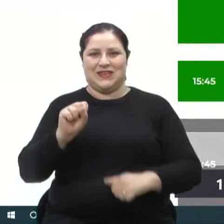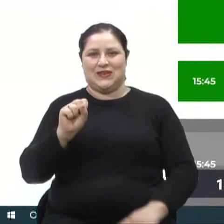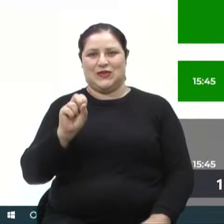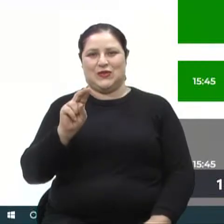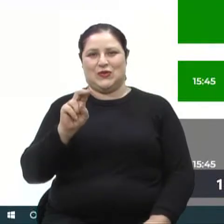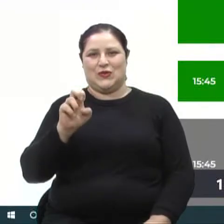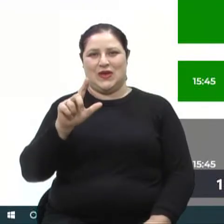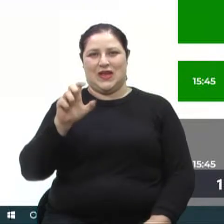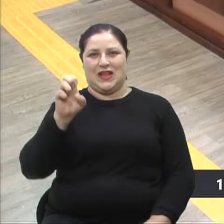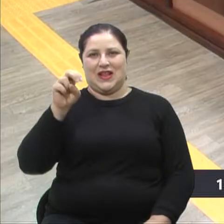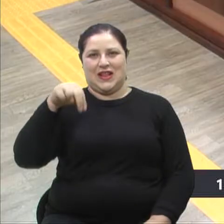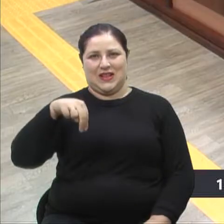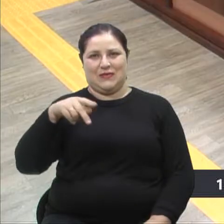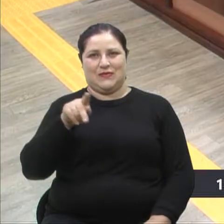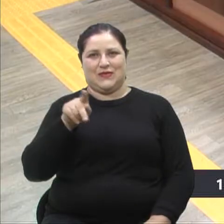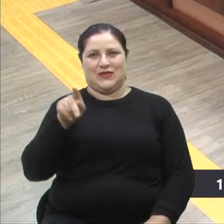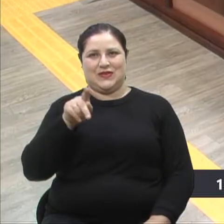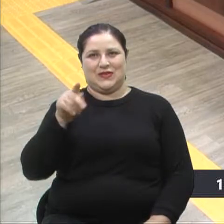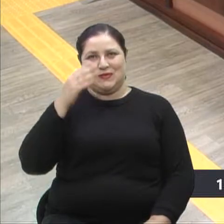Aplausos